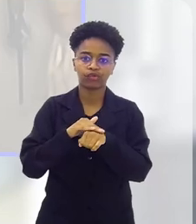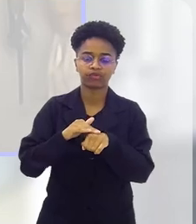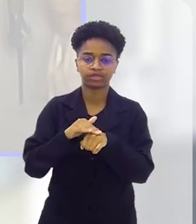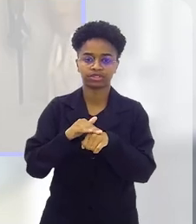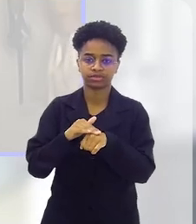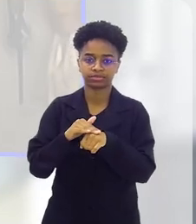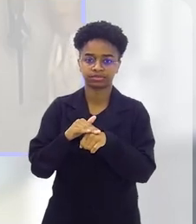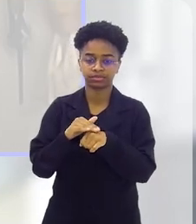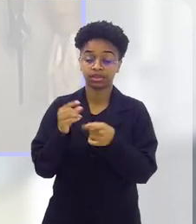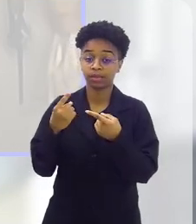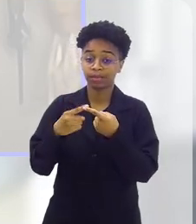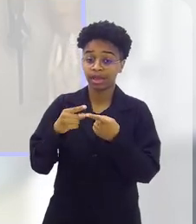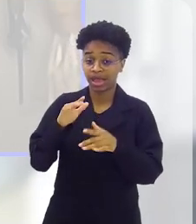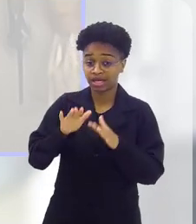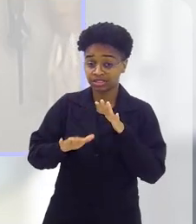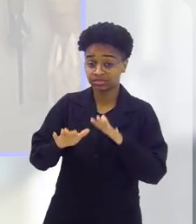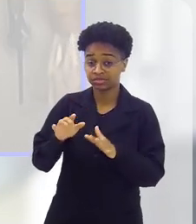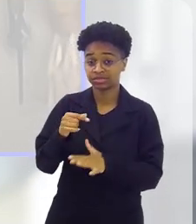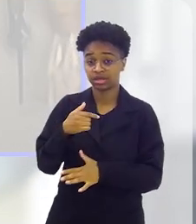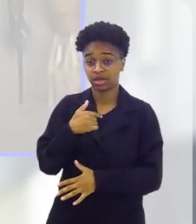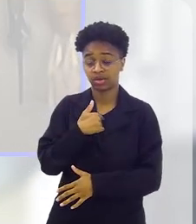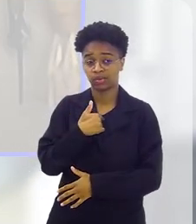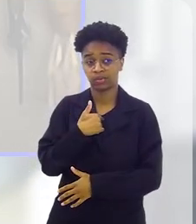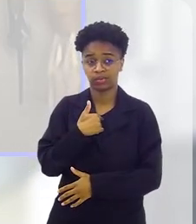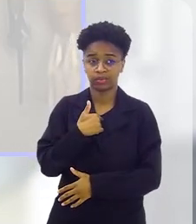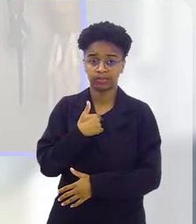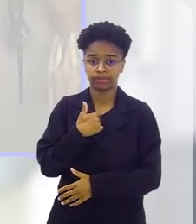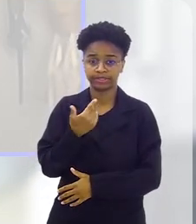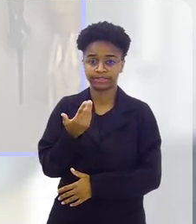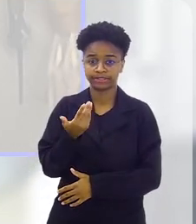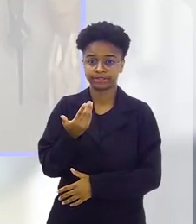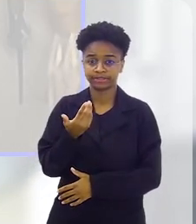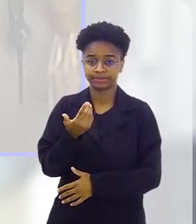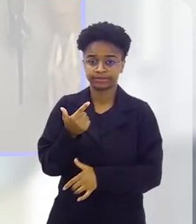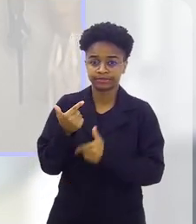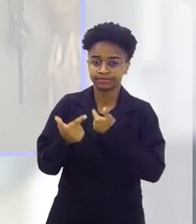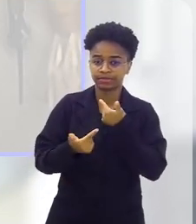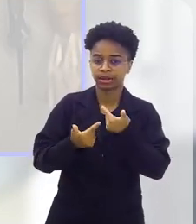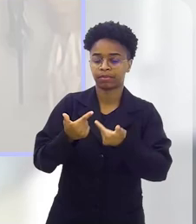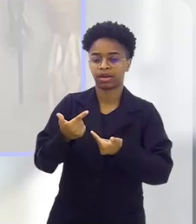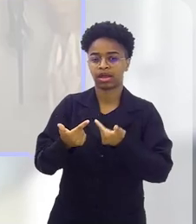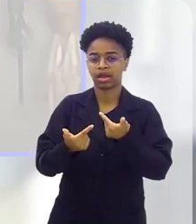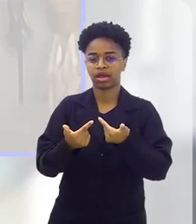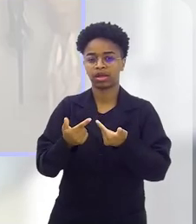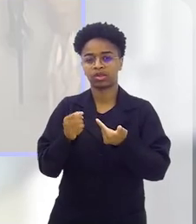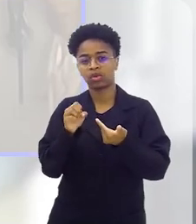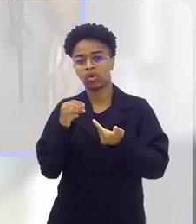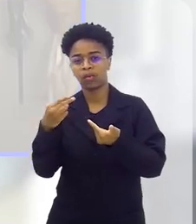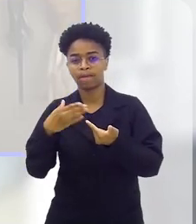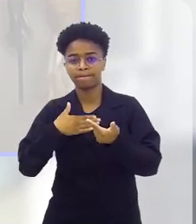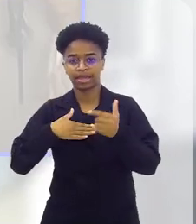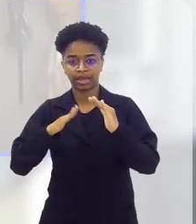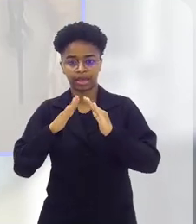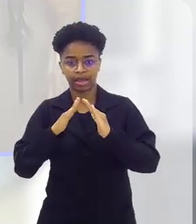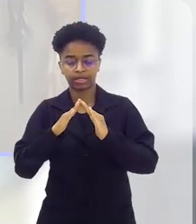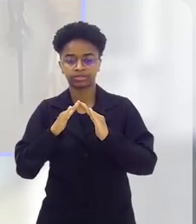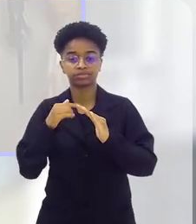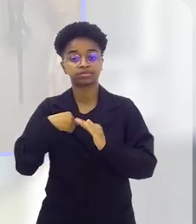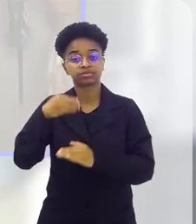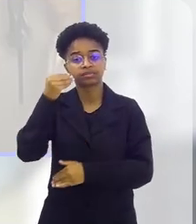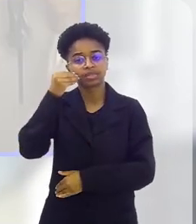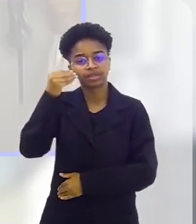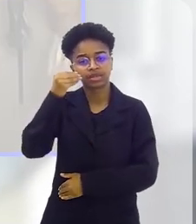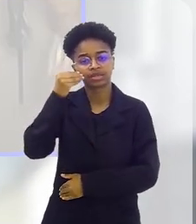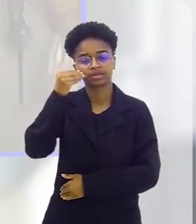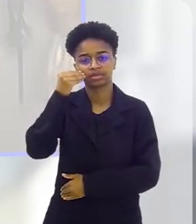conversar, né? O que muitas vezes eu faço no trabalho e faço na minha casa